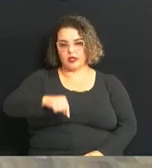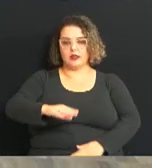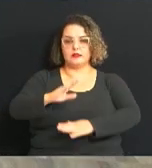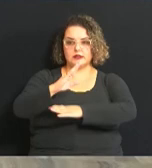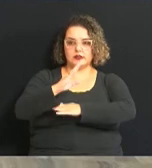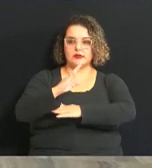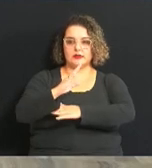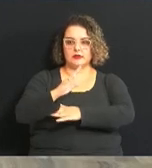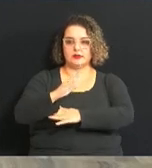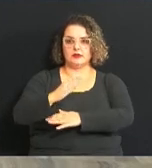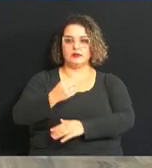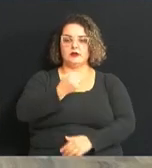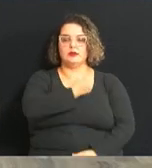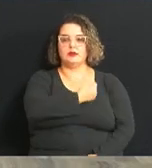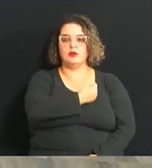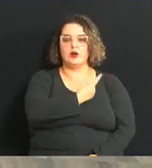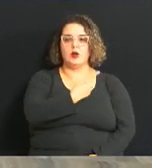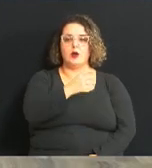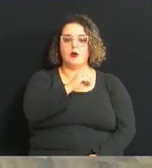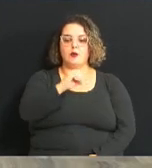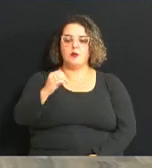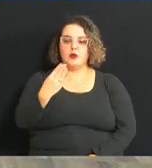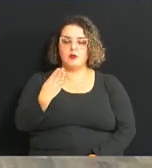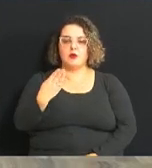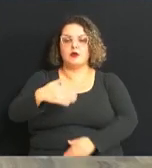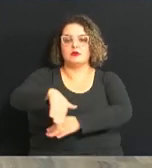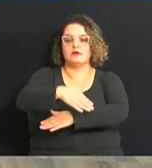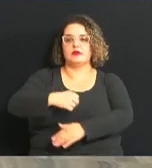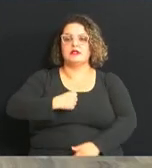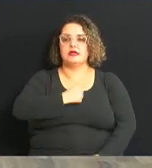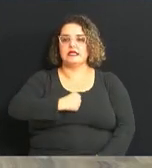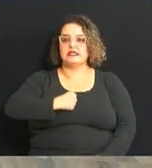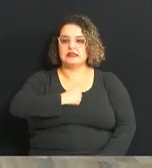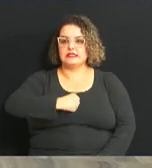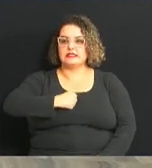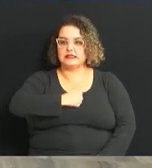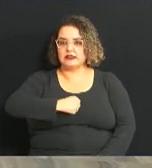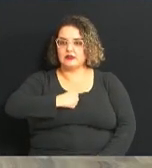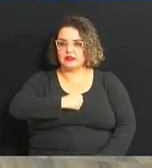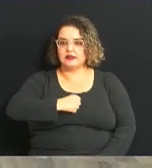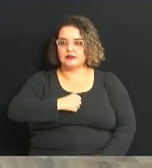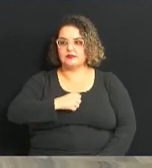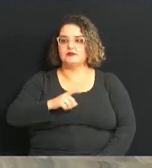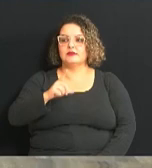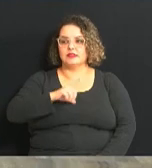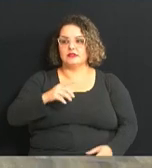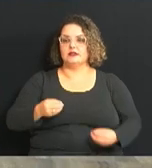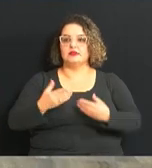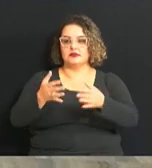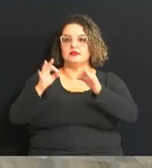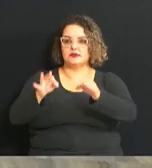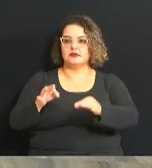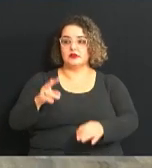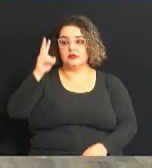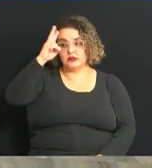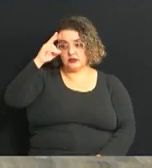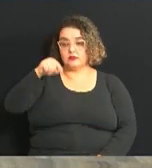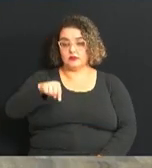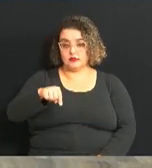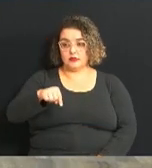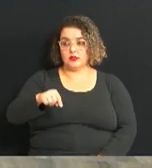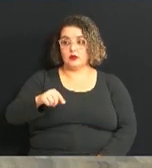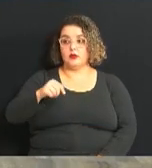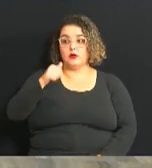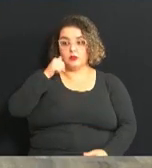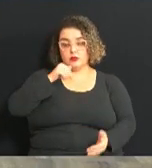Campinas número 1004 na Avenida da Saudade que vai ter a destinação correta Eu lembro quando a secretária esteve